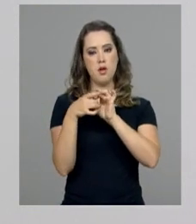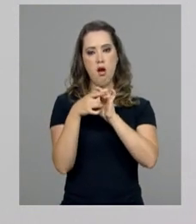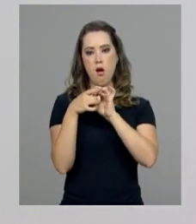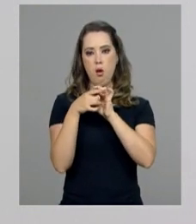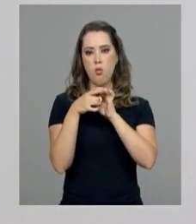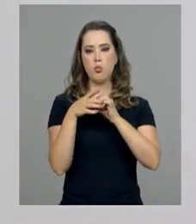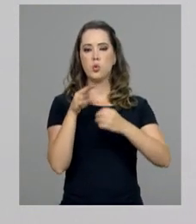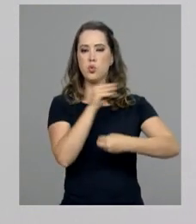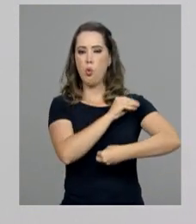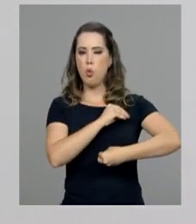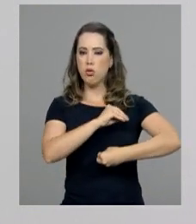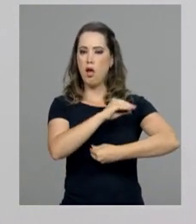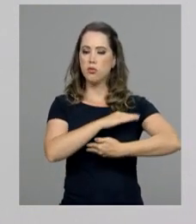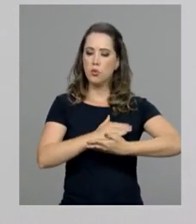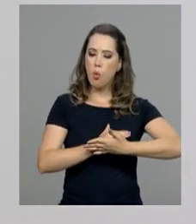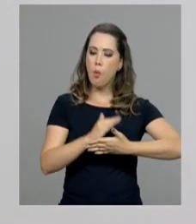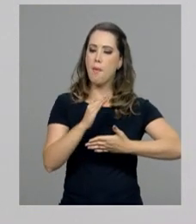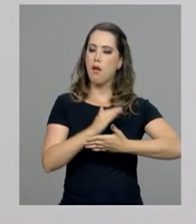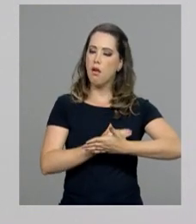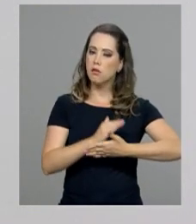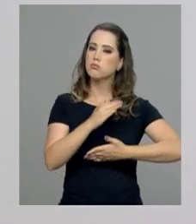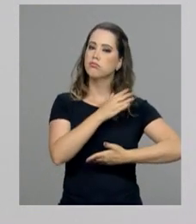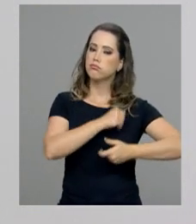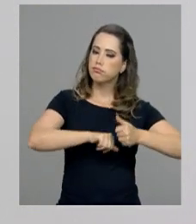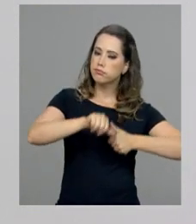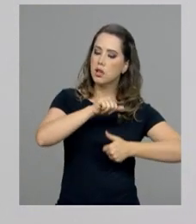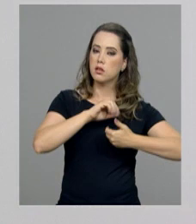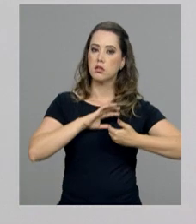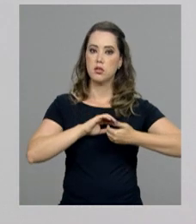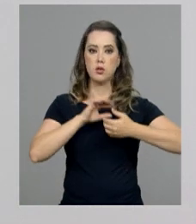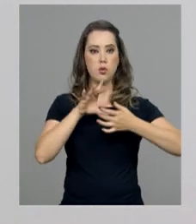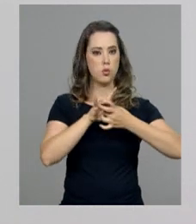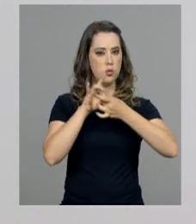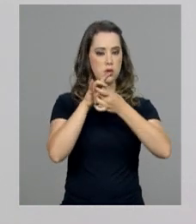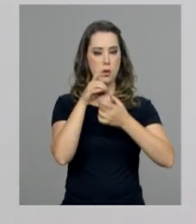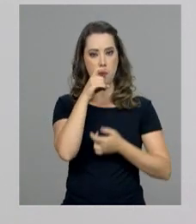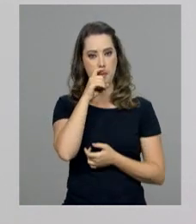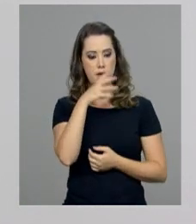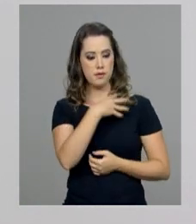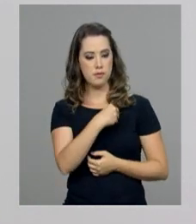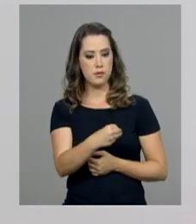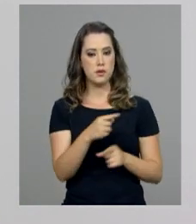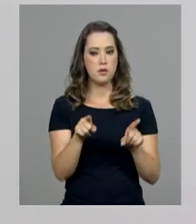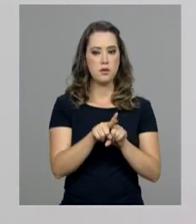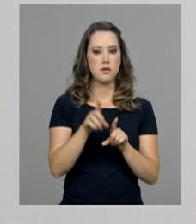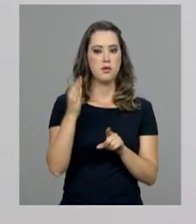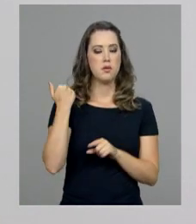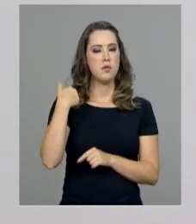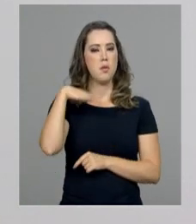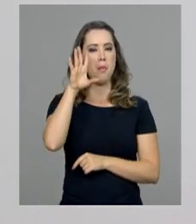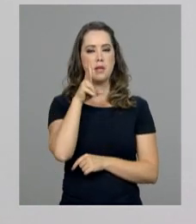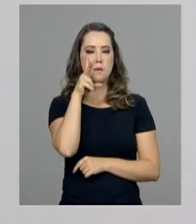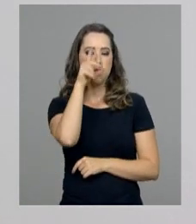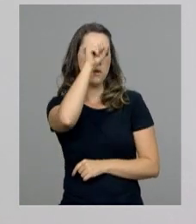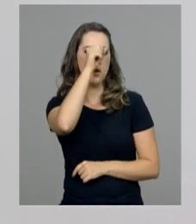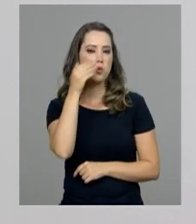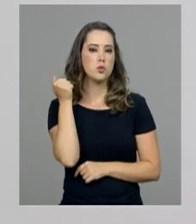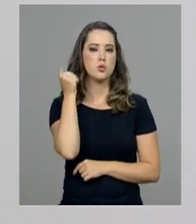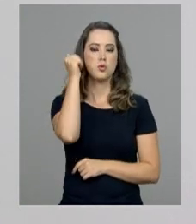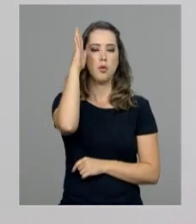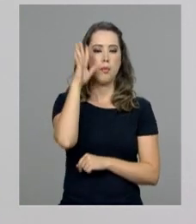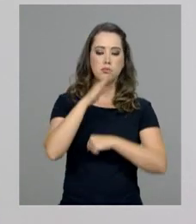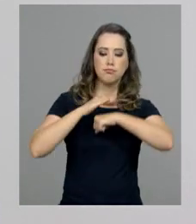durante esse período inicial tornam o relacionamento entre pais e filhos mais forte e mais